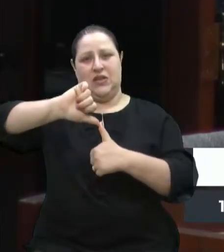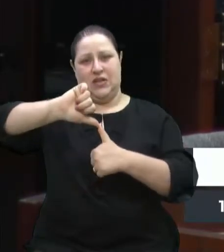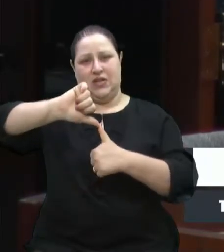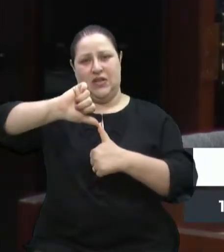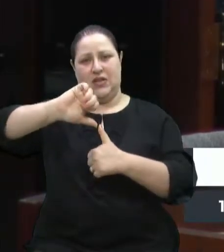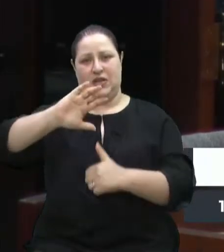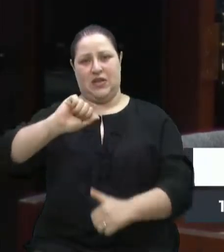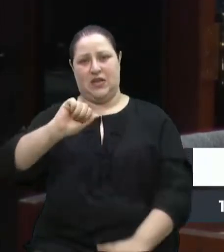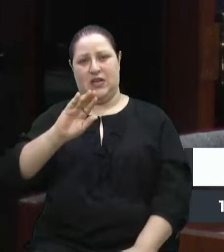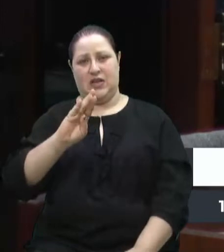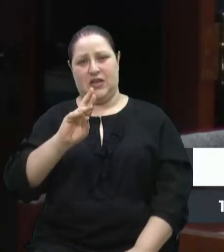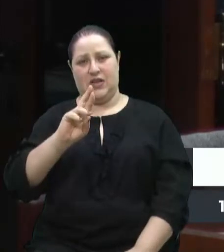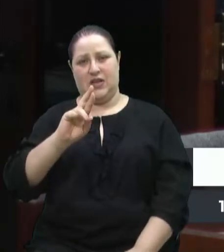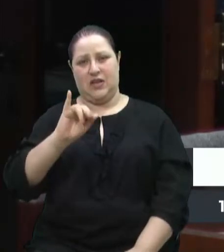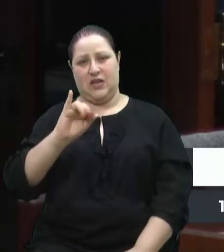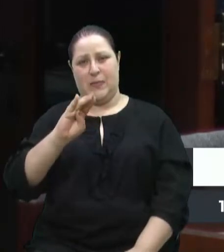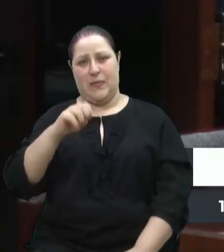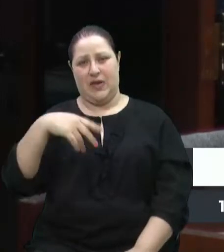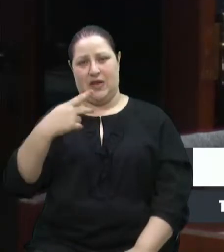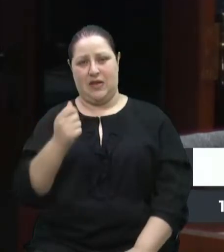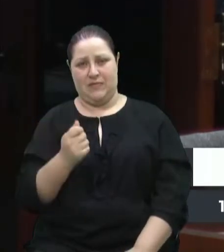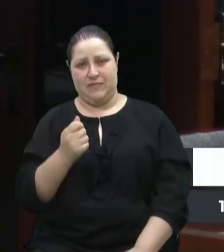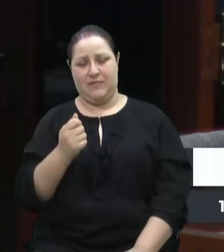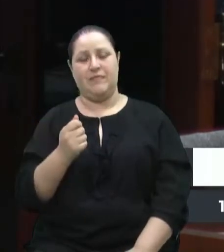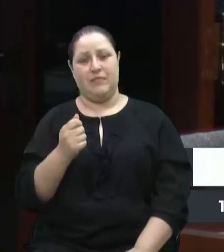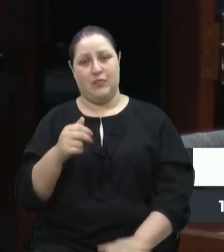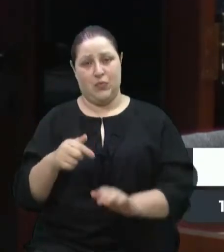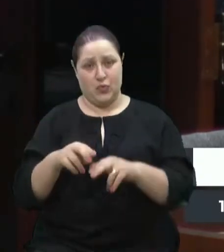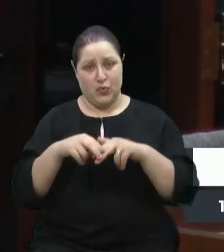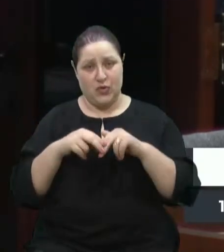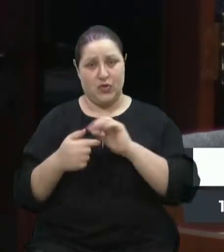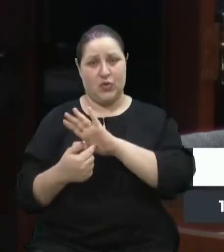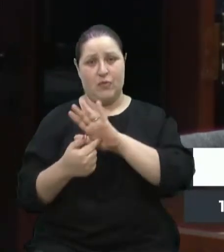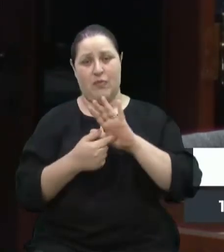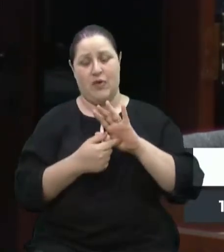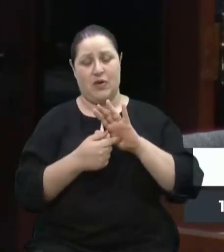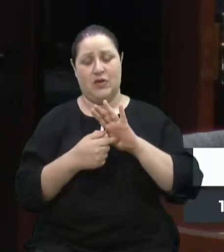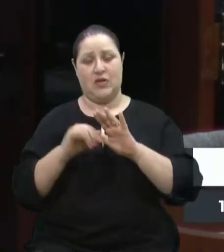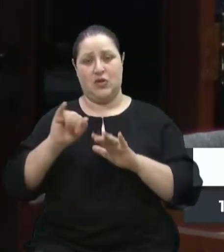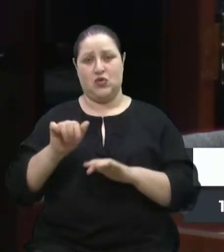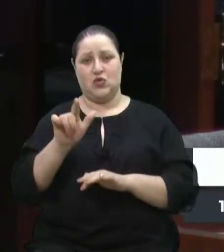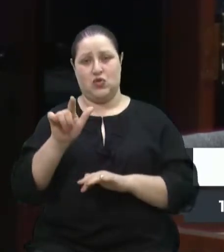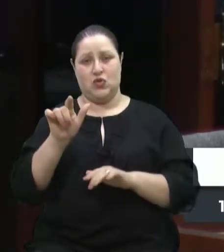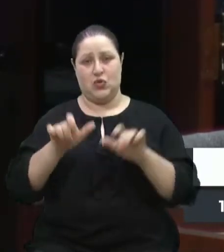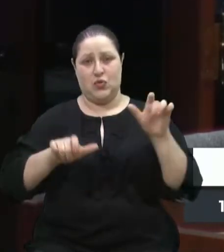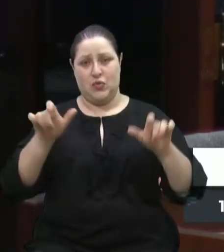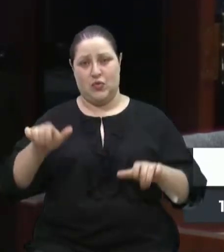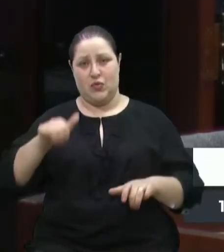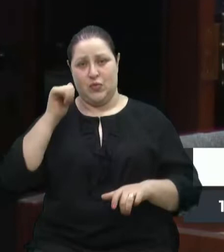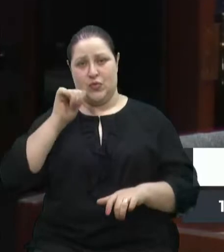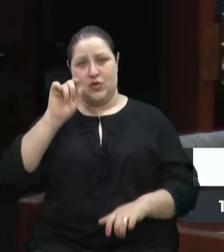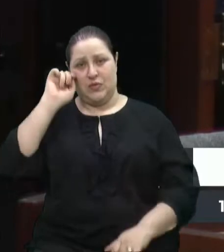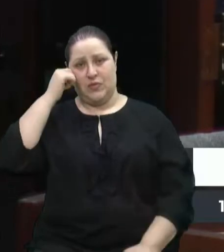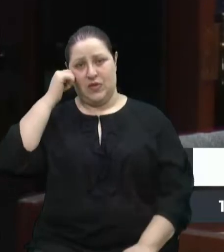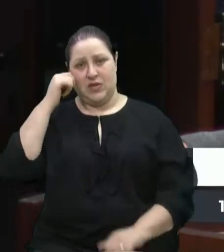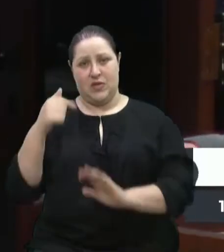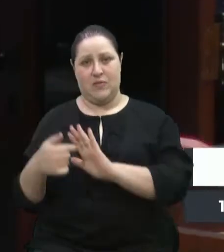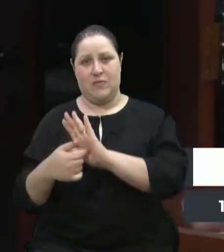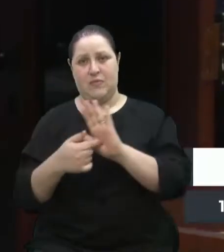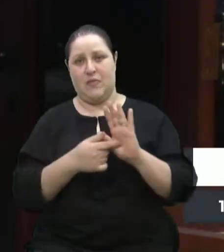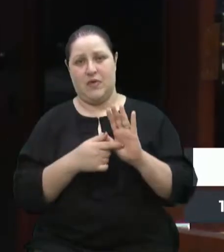gente apresenta o Julho das Pretas, dando referência a esta data internacional.